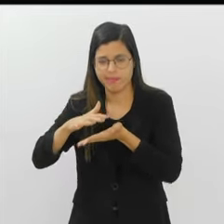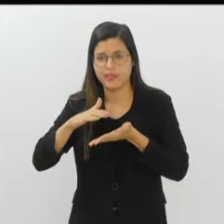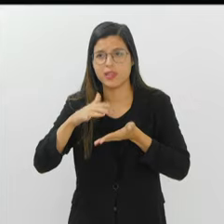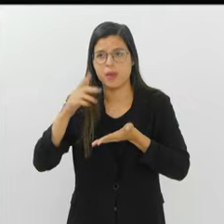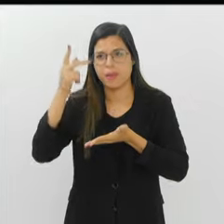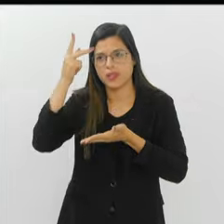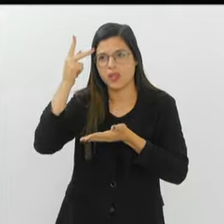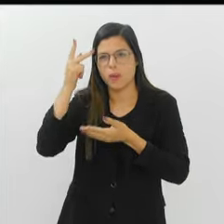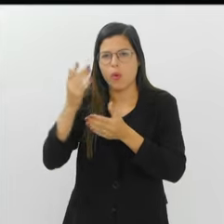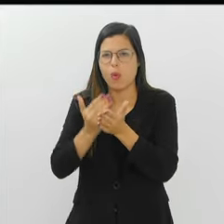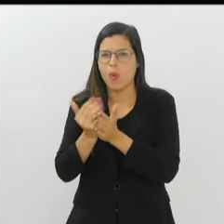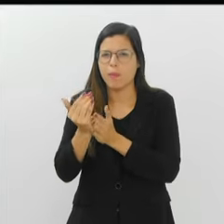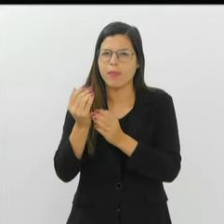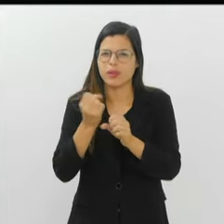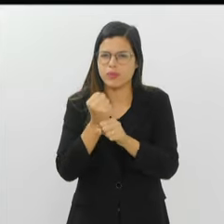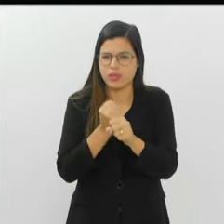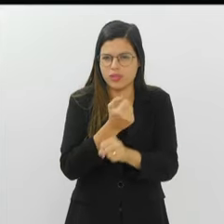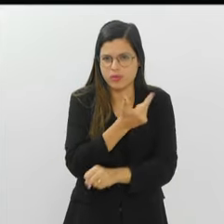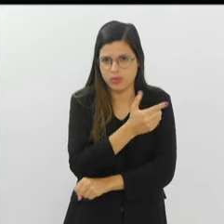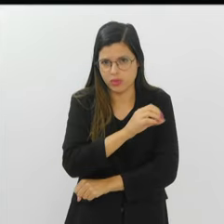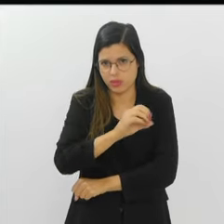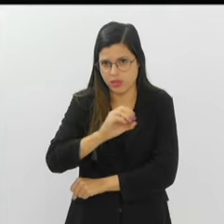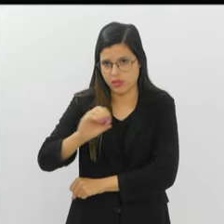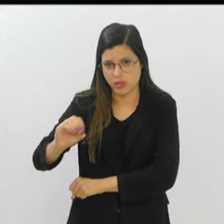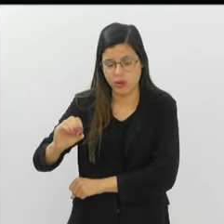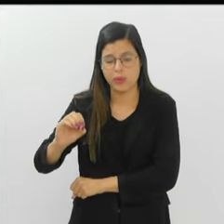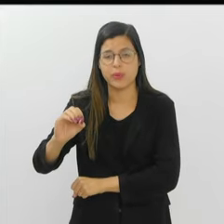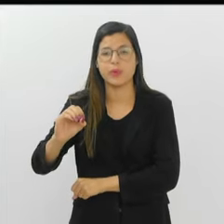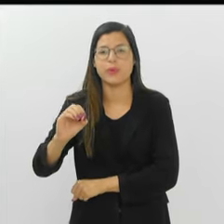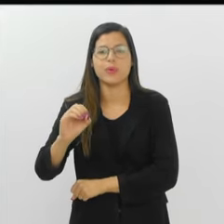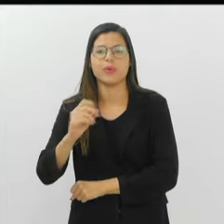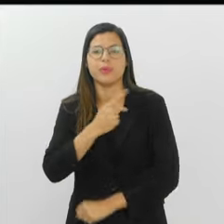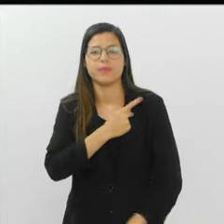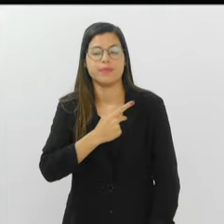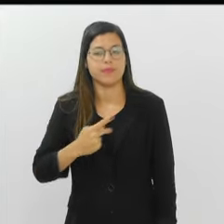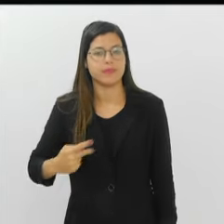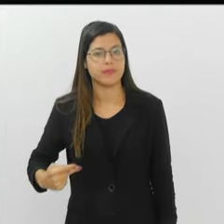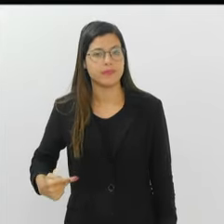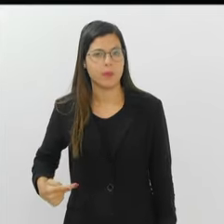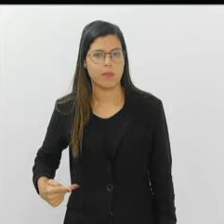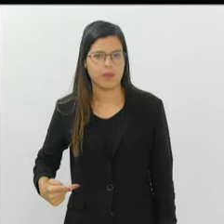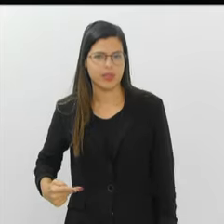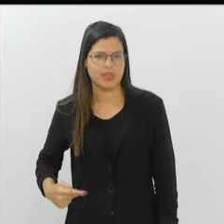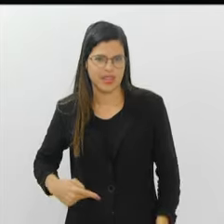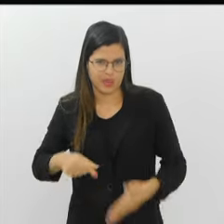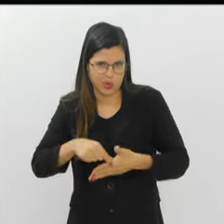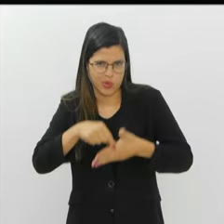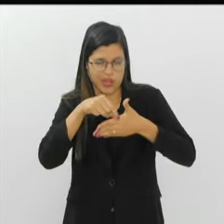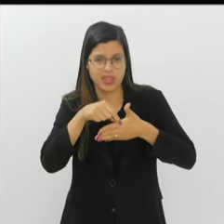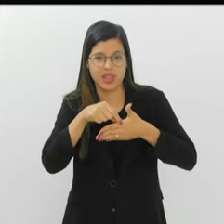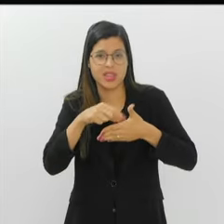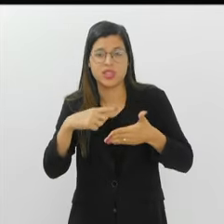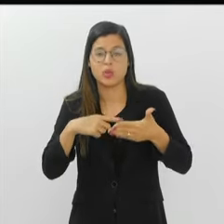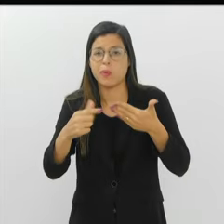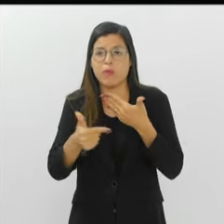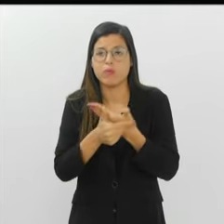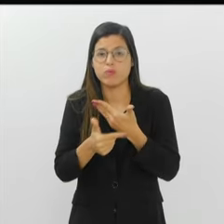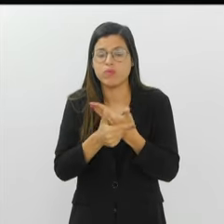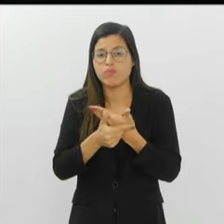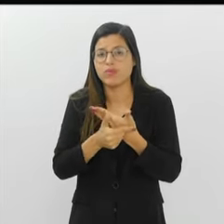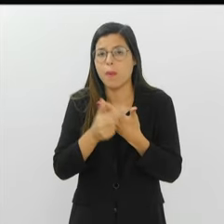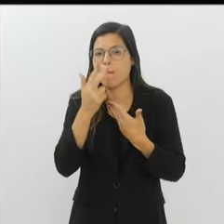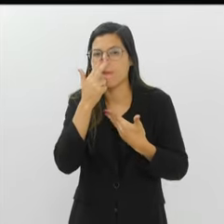começo dos anos 2000, talvez, o presidente sempre teve uma função